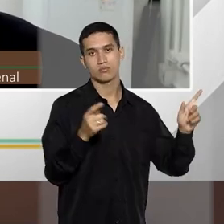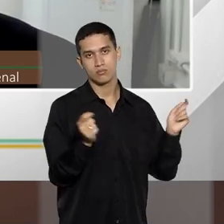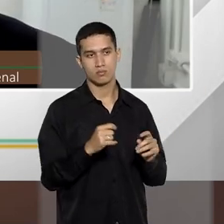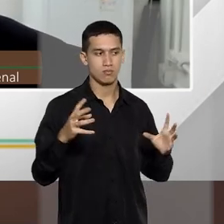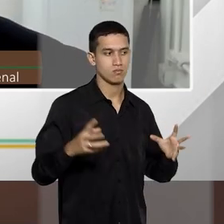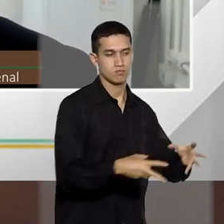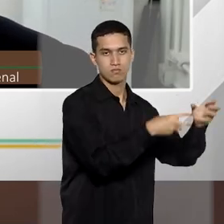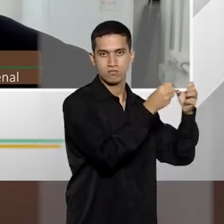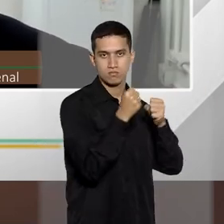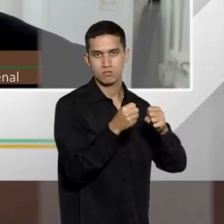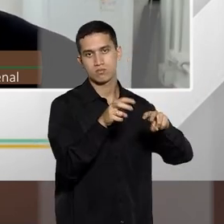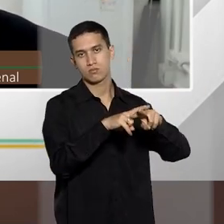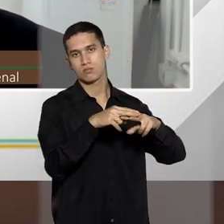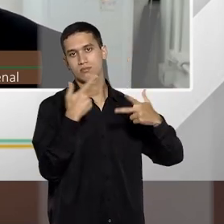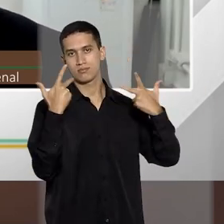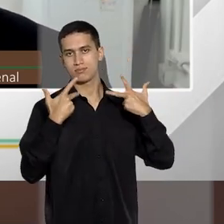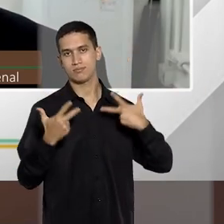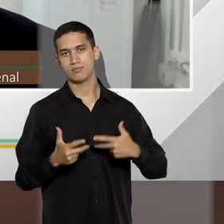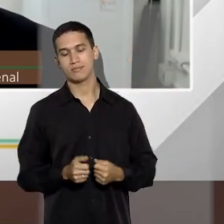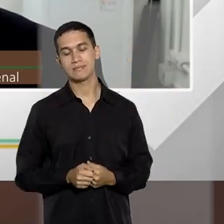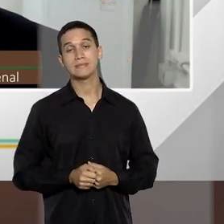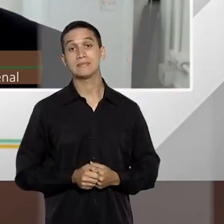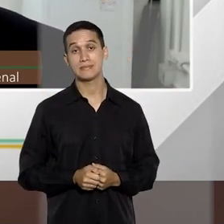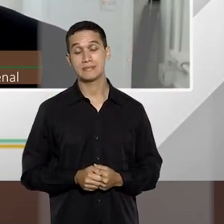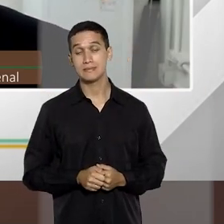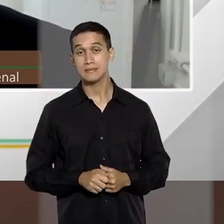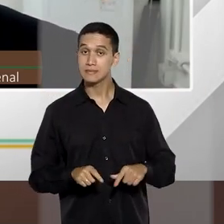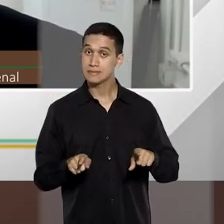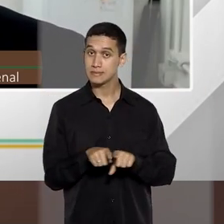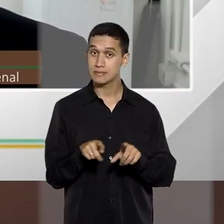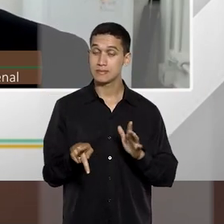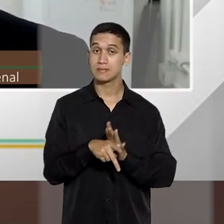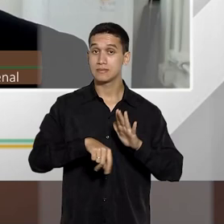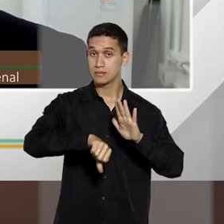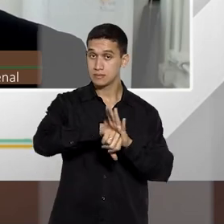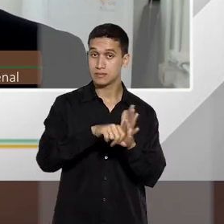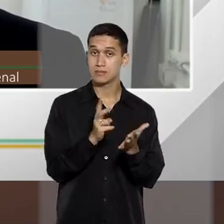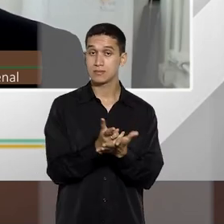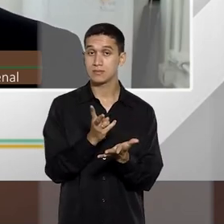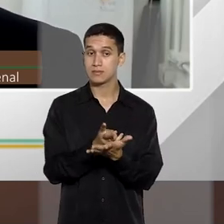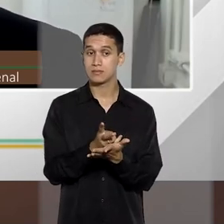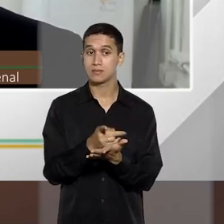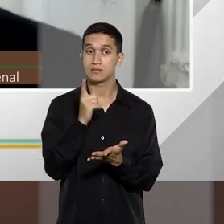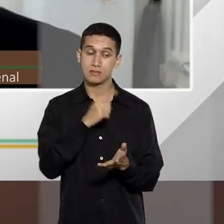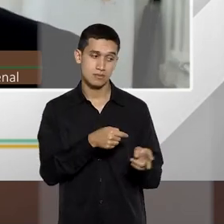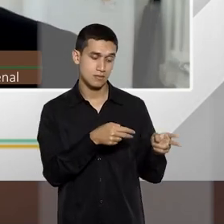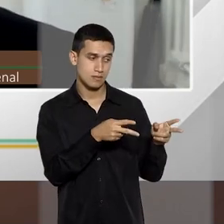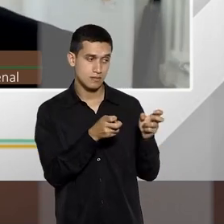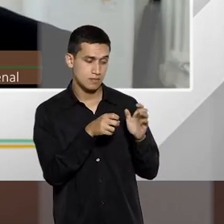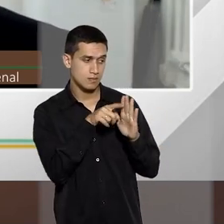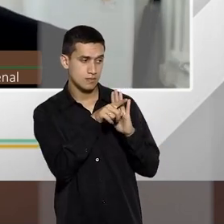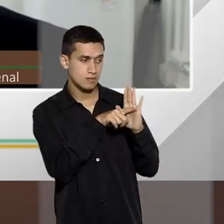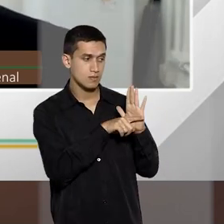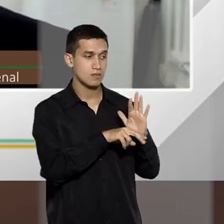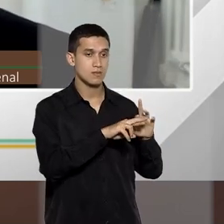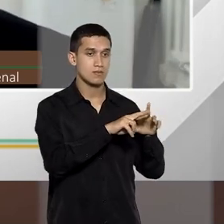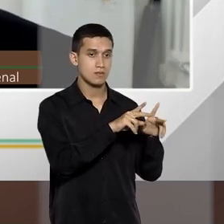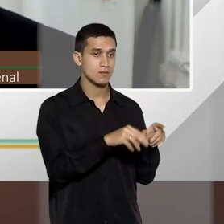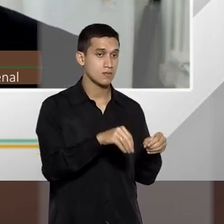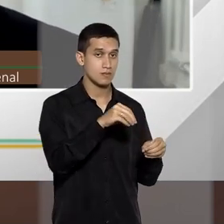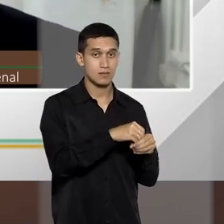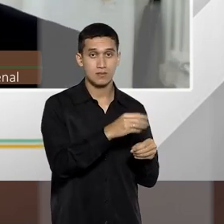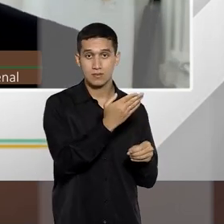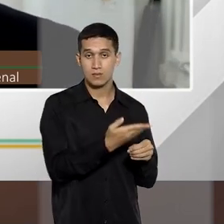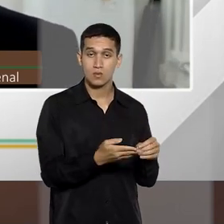E, em relação ao crime continuado, é observar os elementos previstos no Código